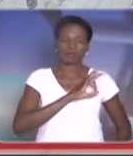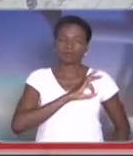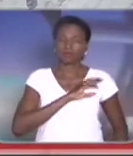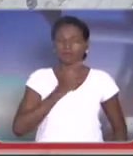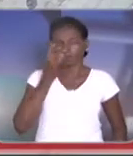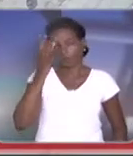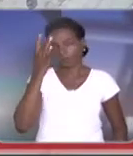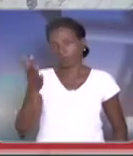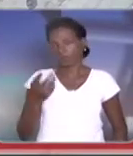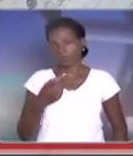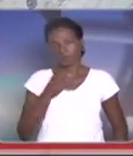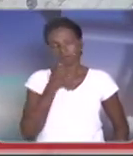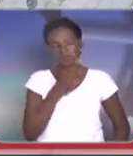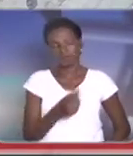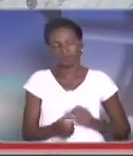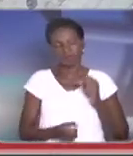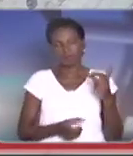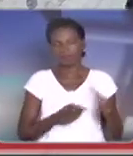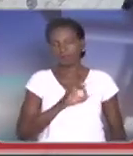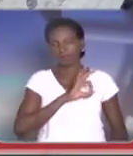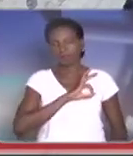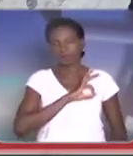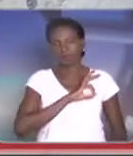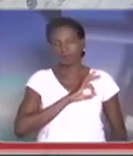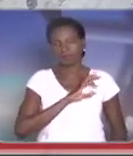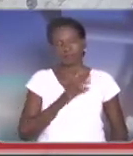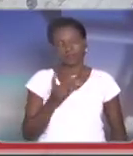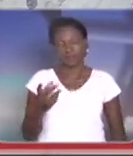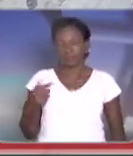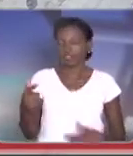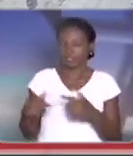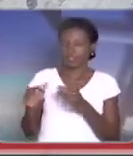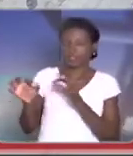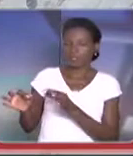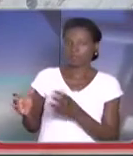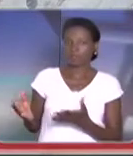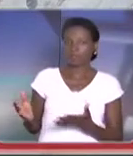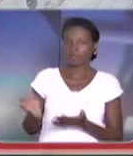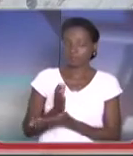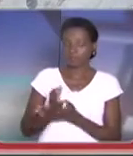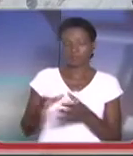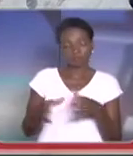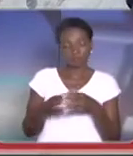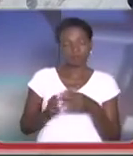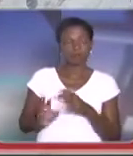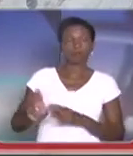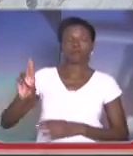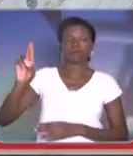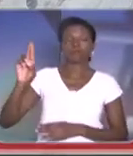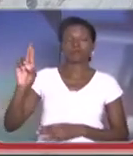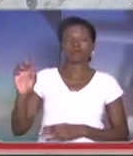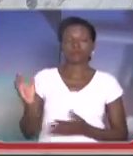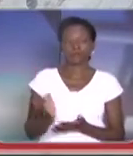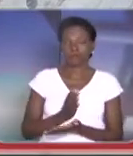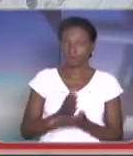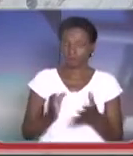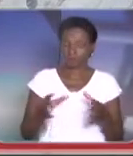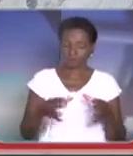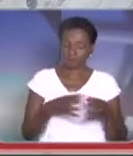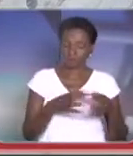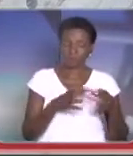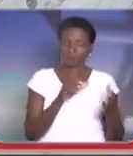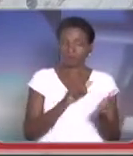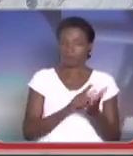fácil criticar a polícia do que tomar as atitudes necessárias, sejam as autoridades, seja a imprensa, seja a